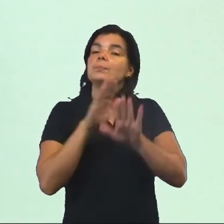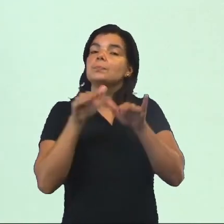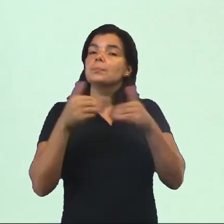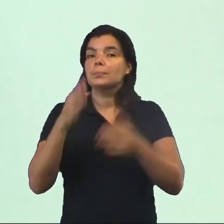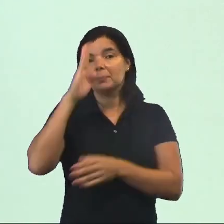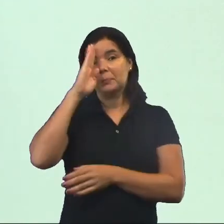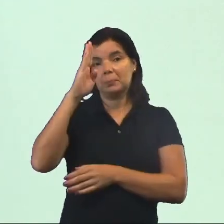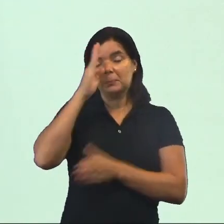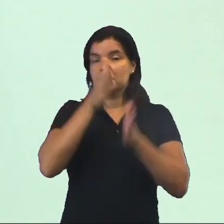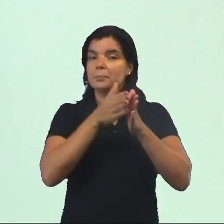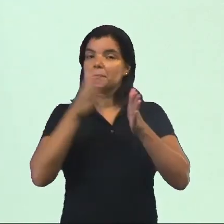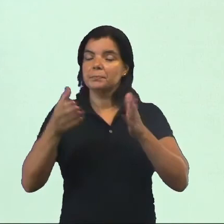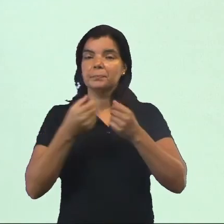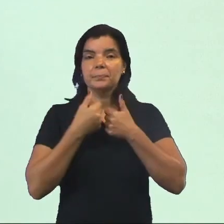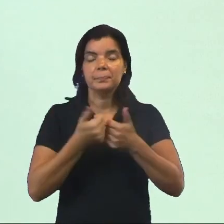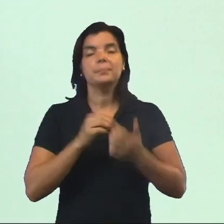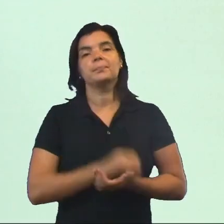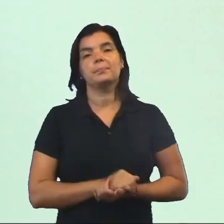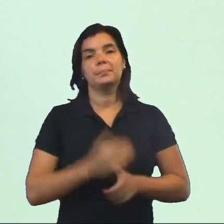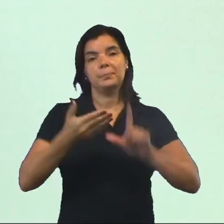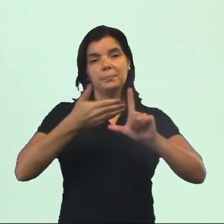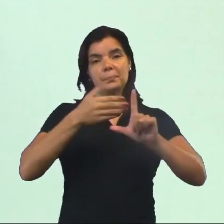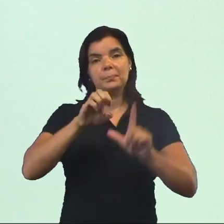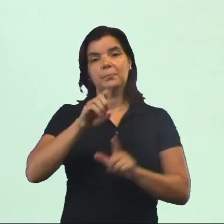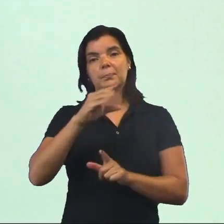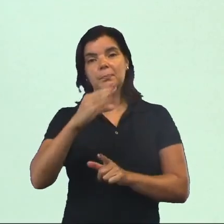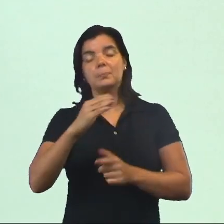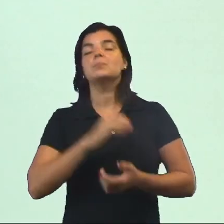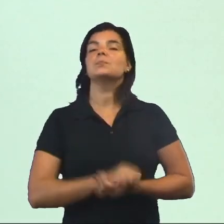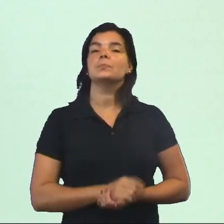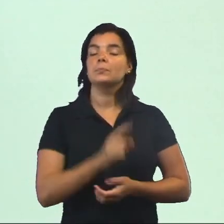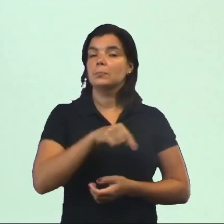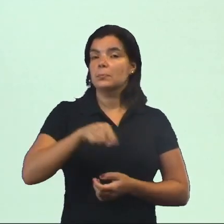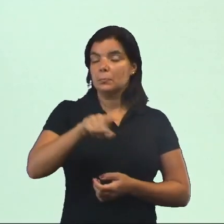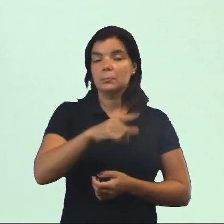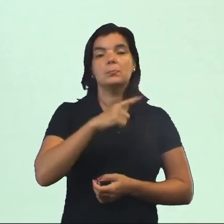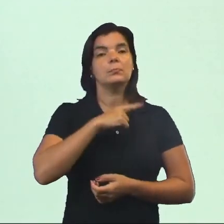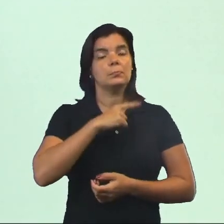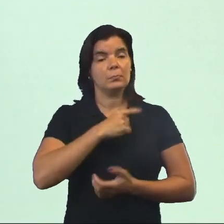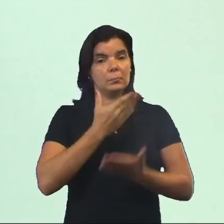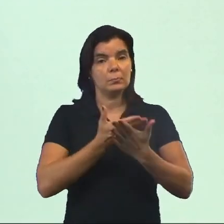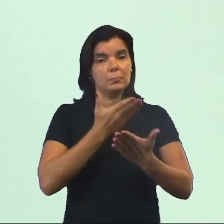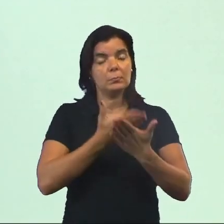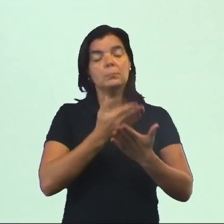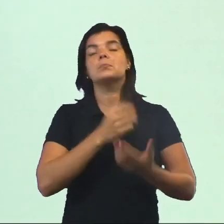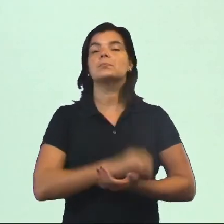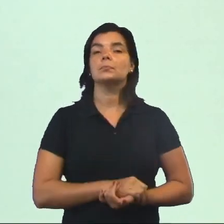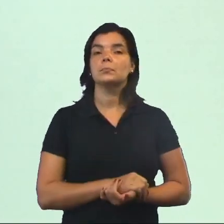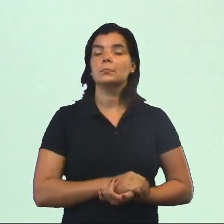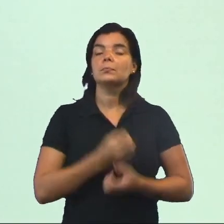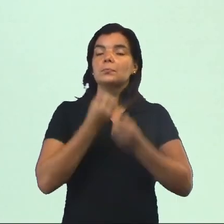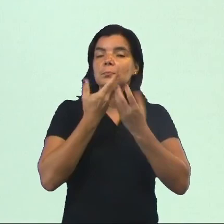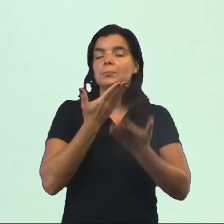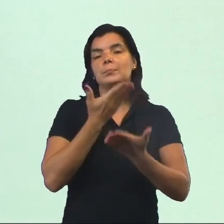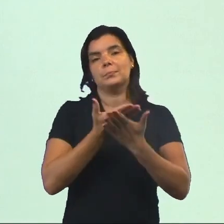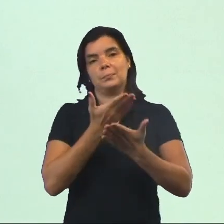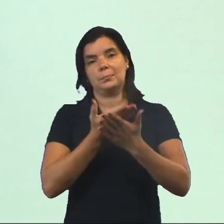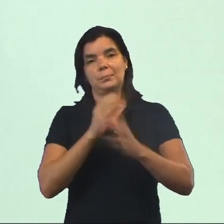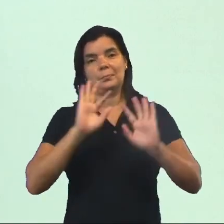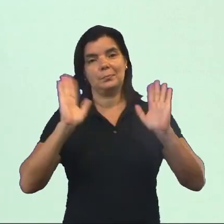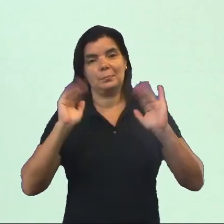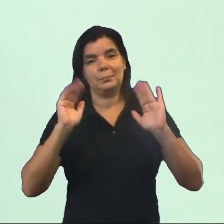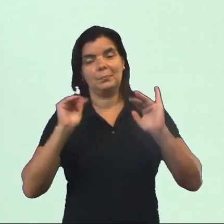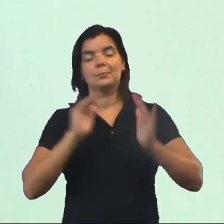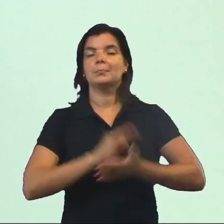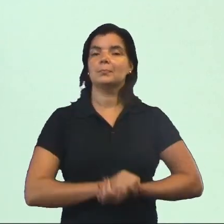quais são as principais etapas, tá bom? Acessem a plataforma EDUC, para que vocês tenham acesso a mais aulas, tá bom? Desejo bons estudos e